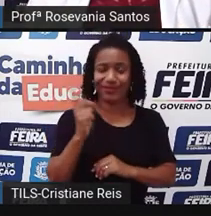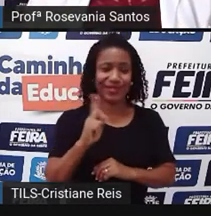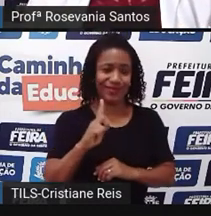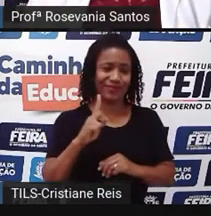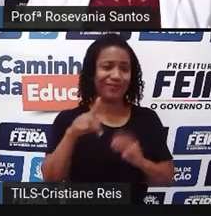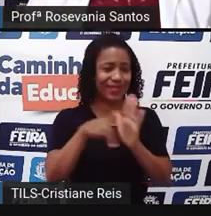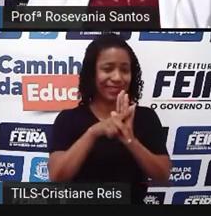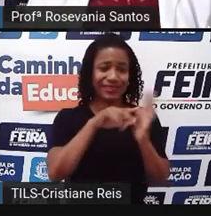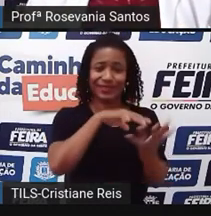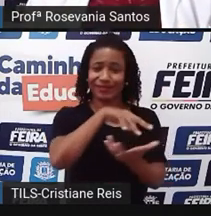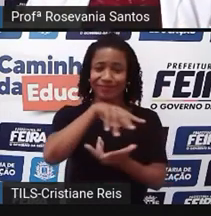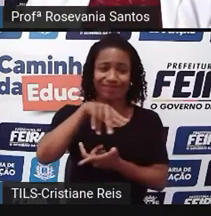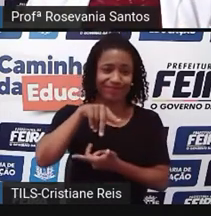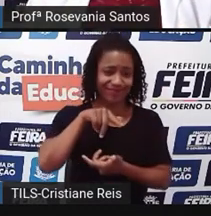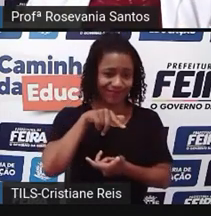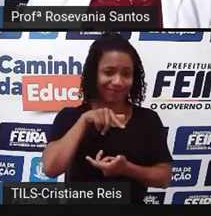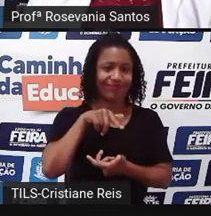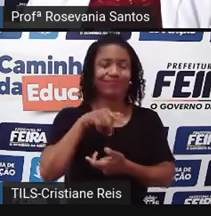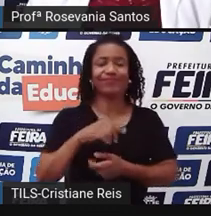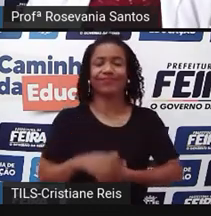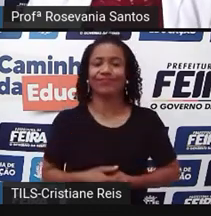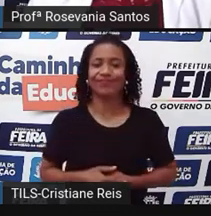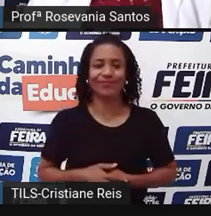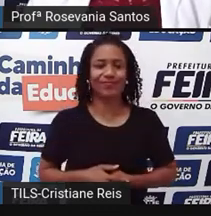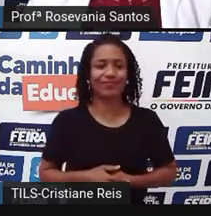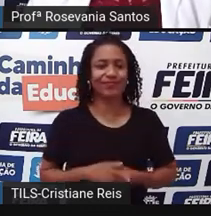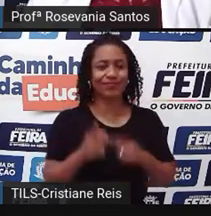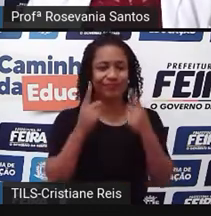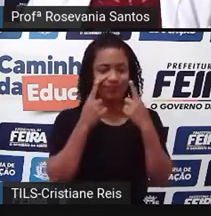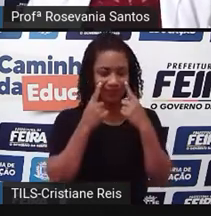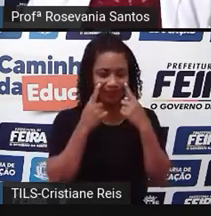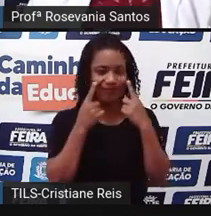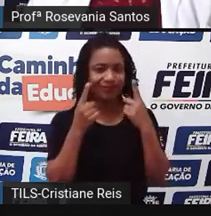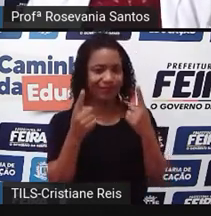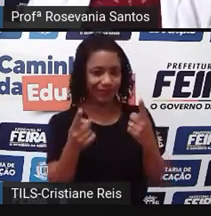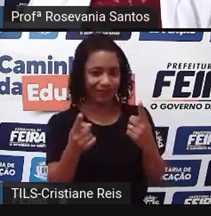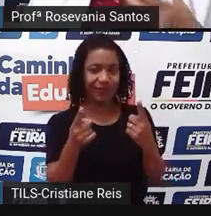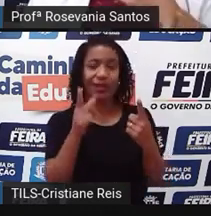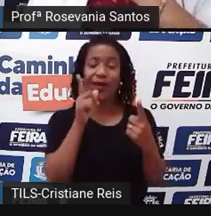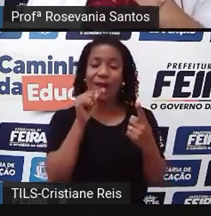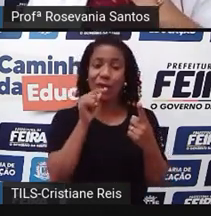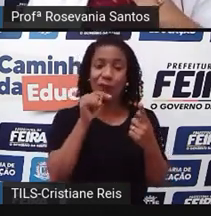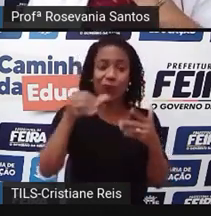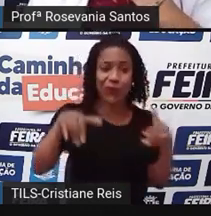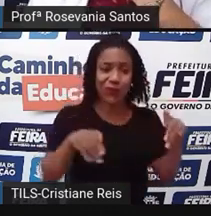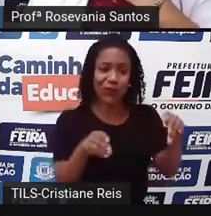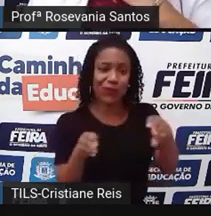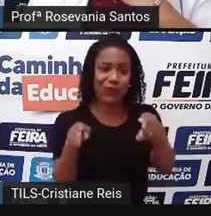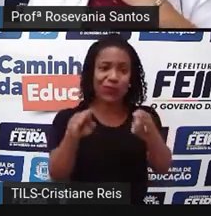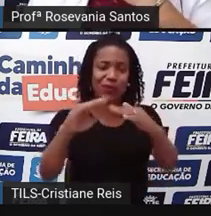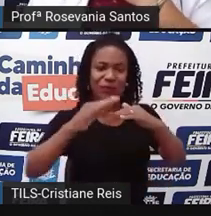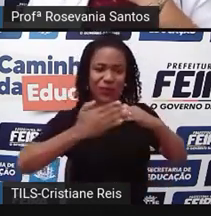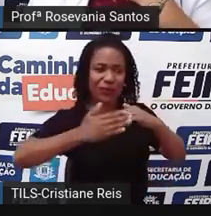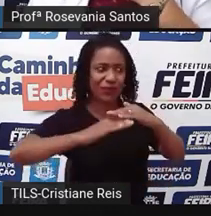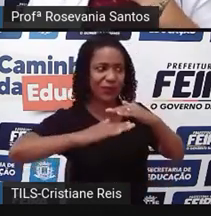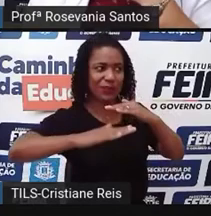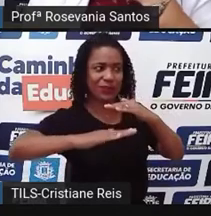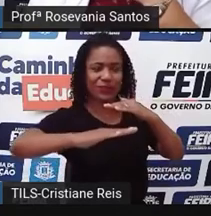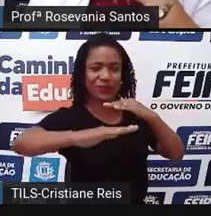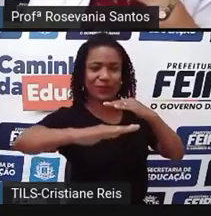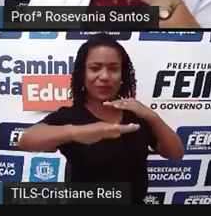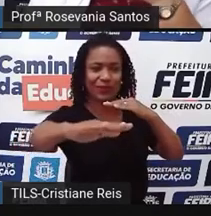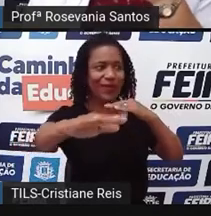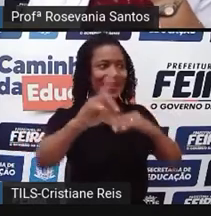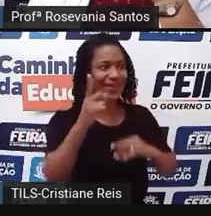você levar em consideração. Então, perceba aí, aqui só para a gente ver a grandeza desse rio, a importância dele e vocês entenderem um